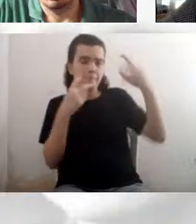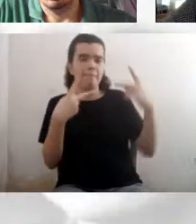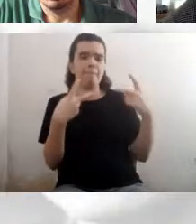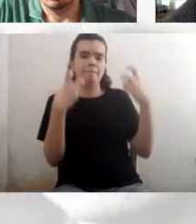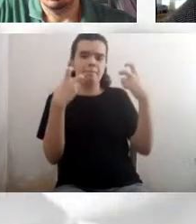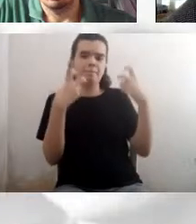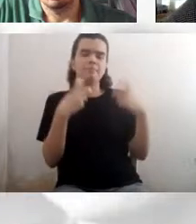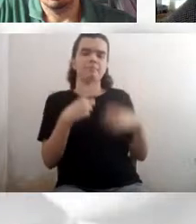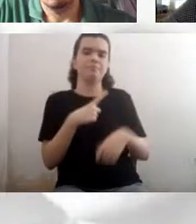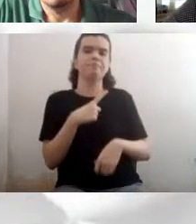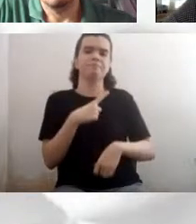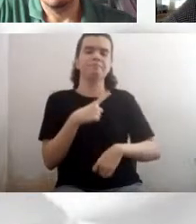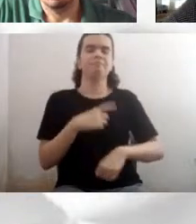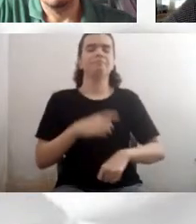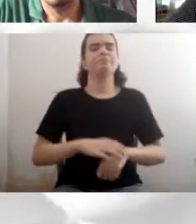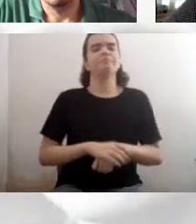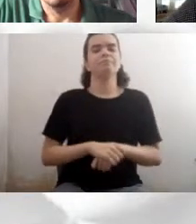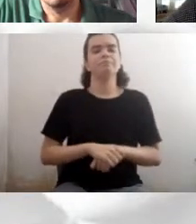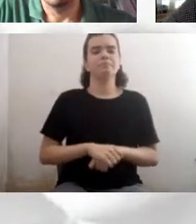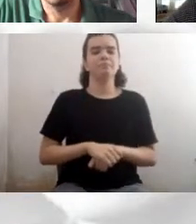a sua especialidade.